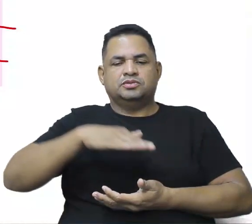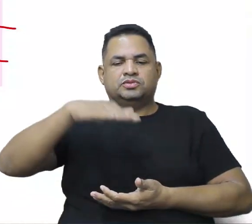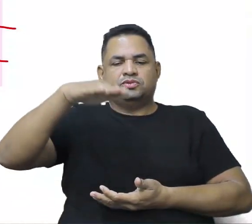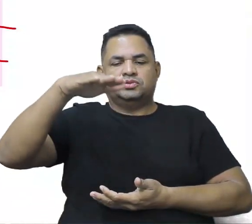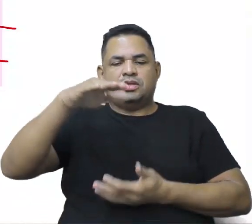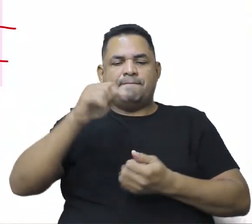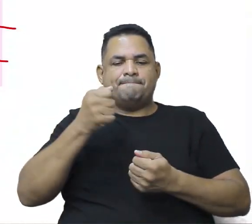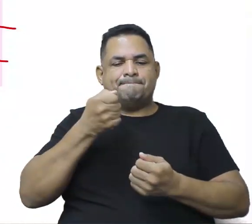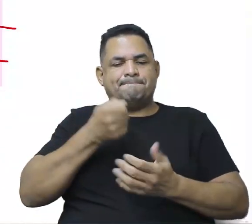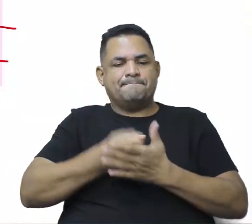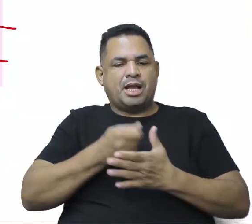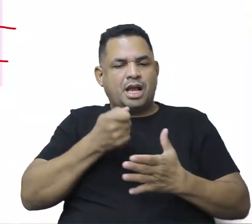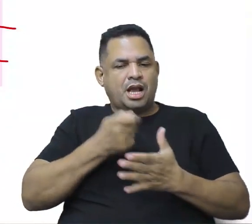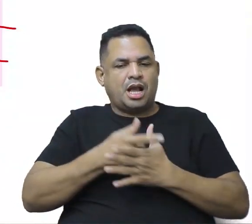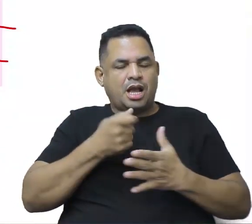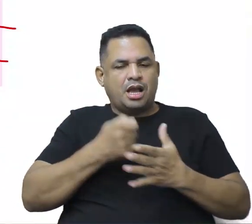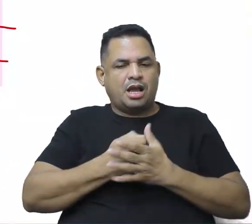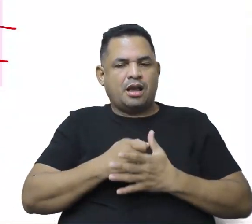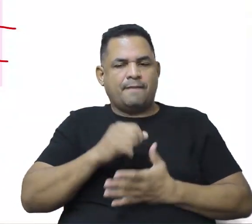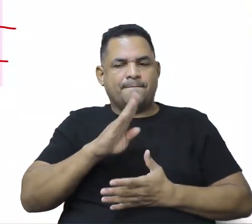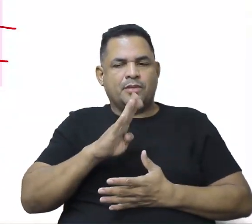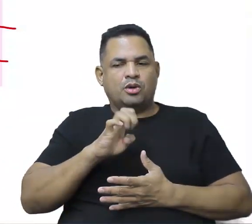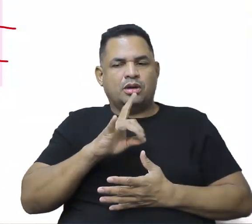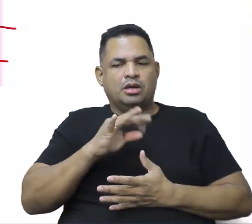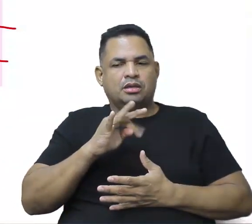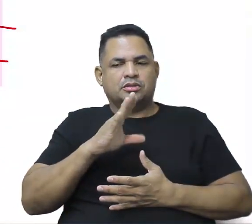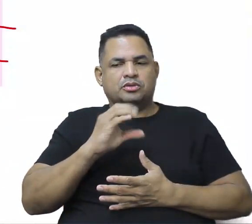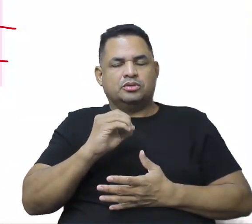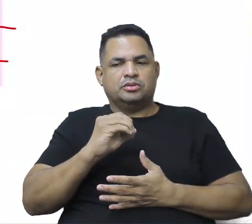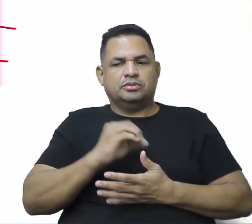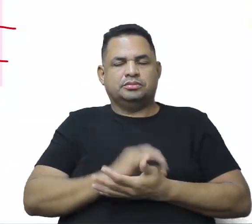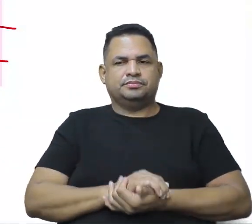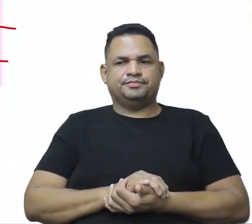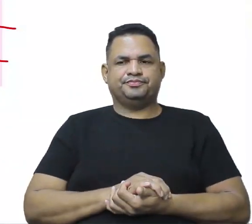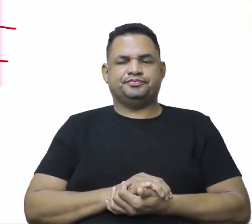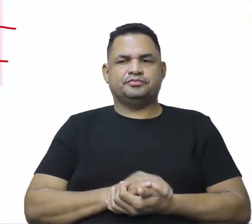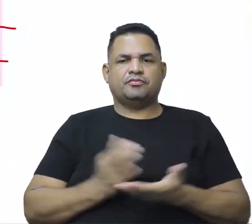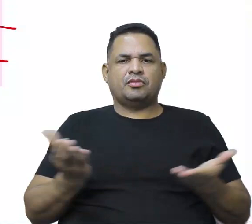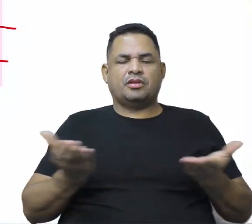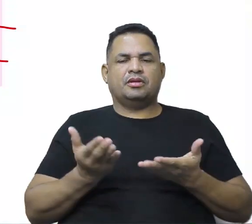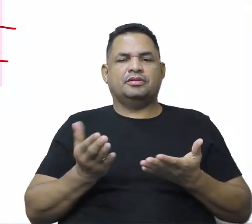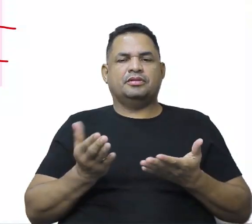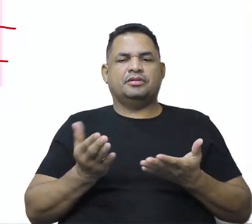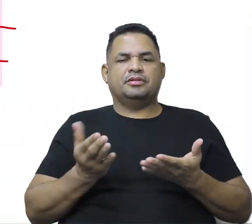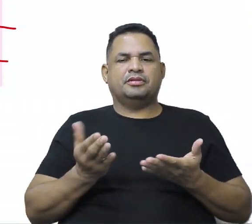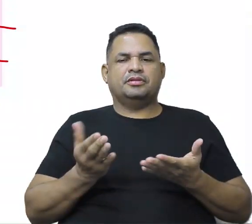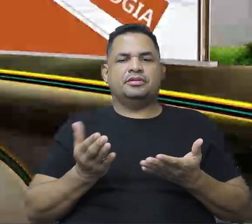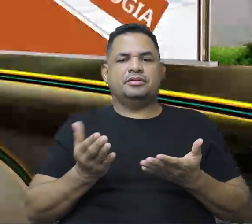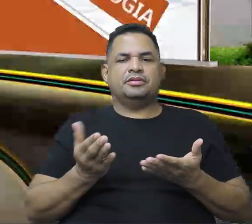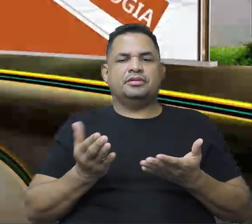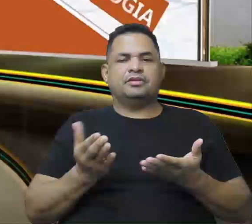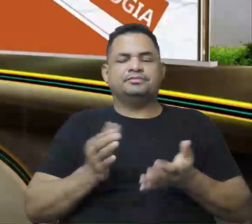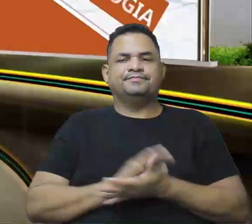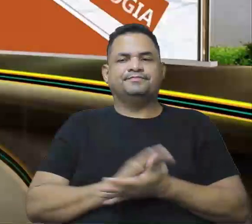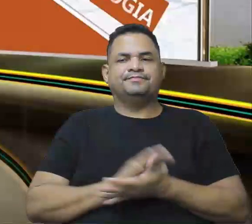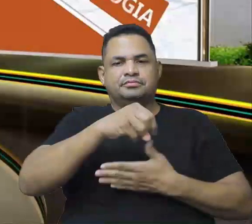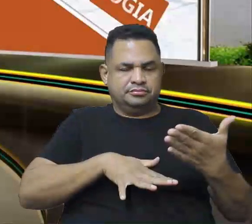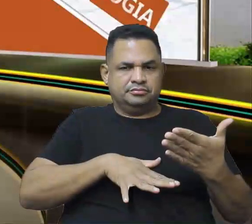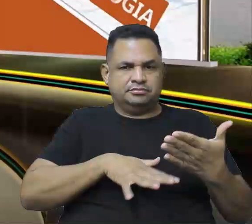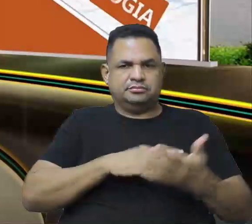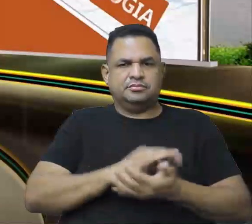né? E acaba sendo um pouco disso, tá certo? Muito bem, galerinha. Agora vocês vão aí fazer a atividade,